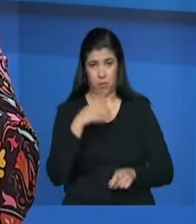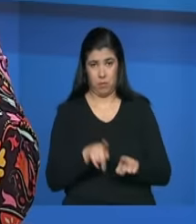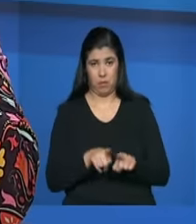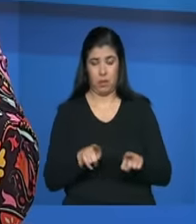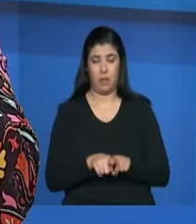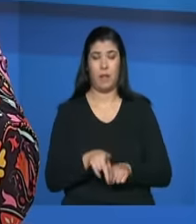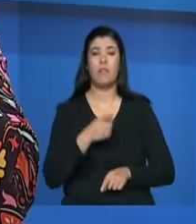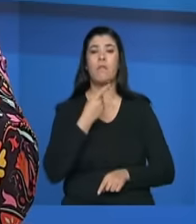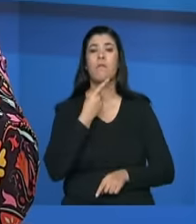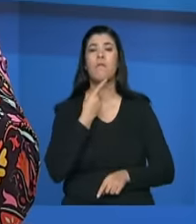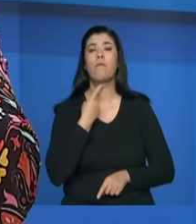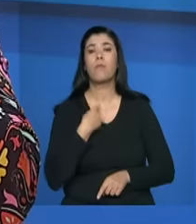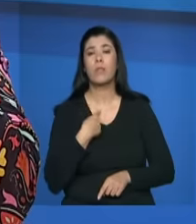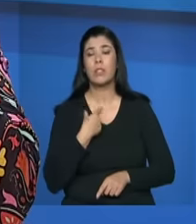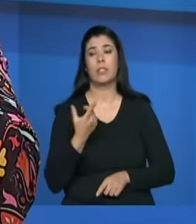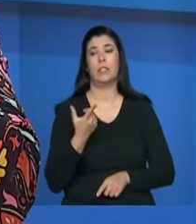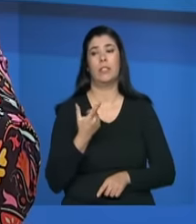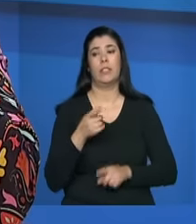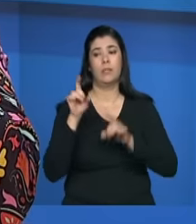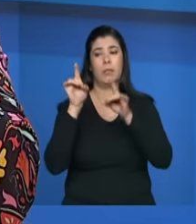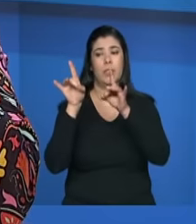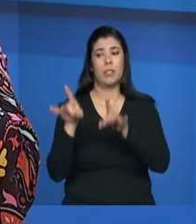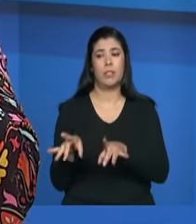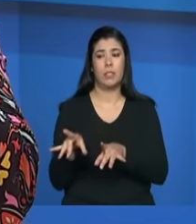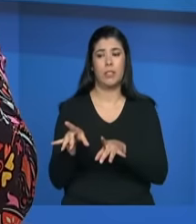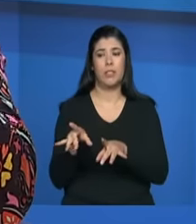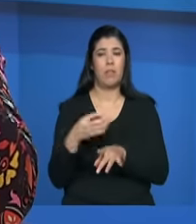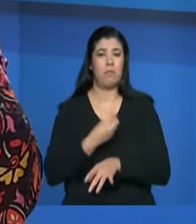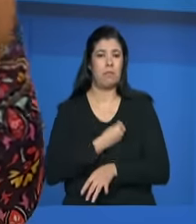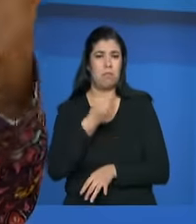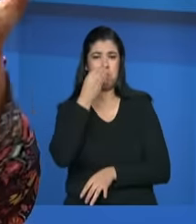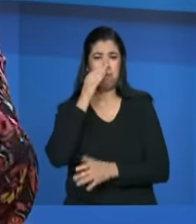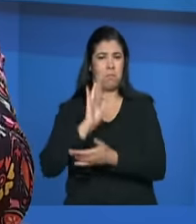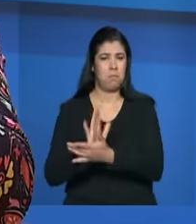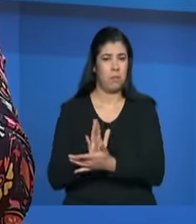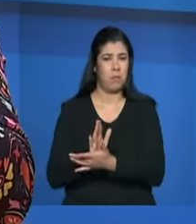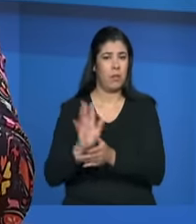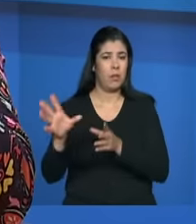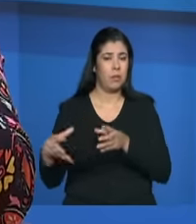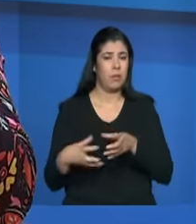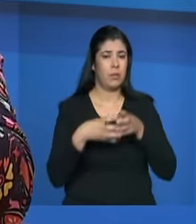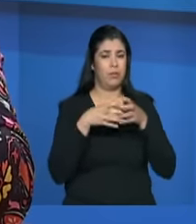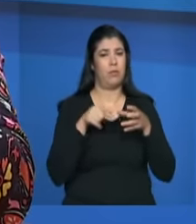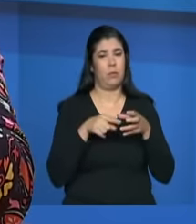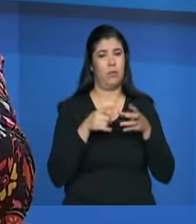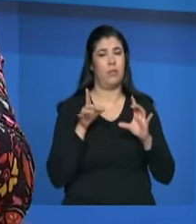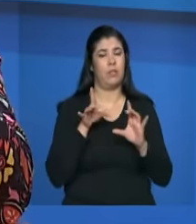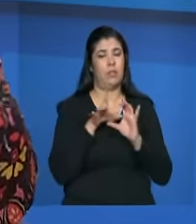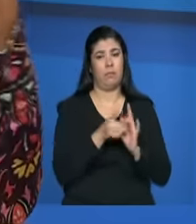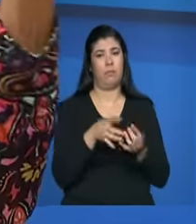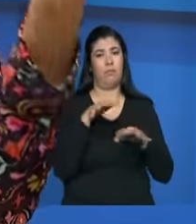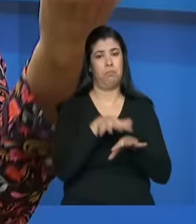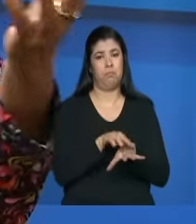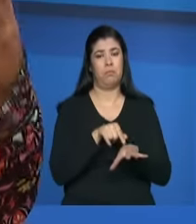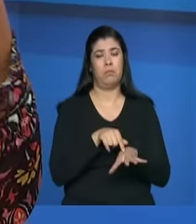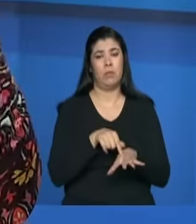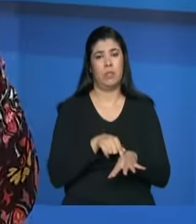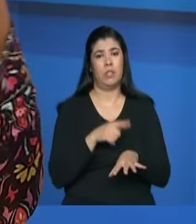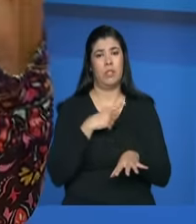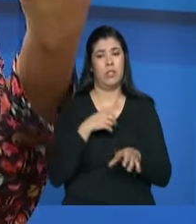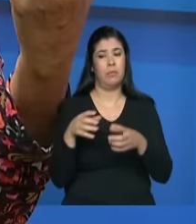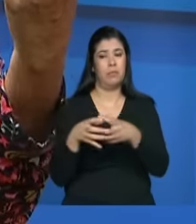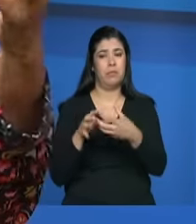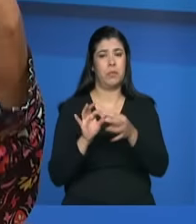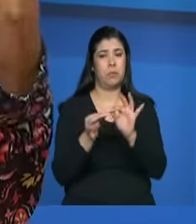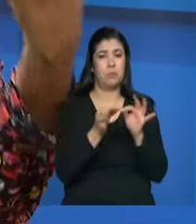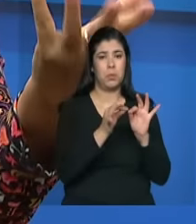de sair daquela situação de exclusão e as equipes trabalhando em conjunto de forma articulada de